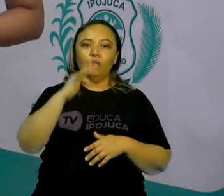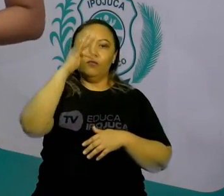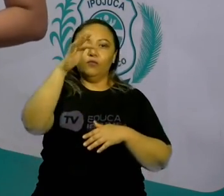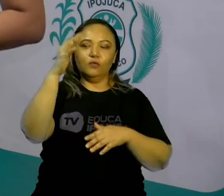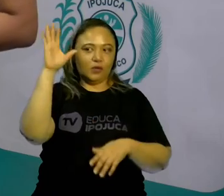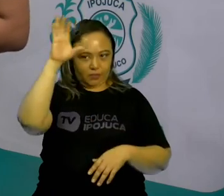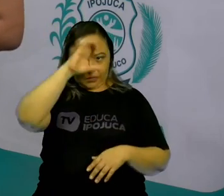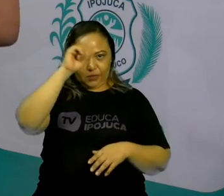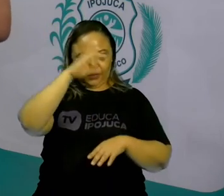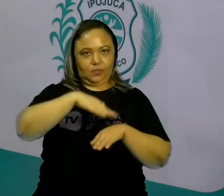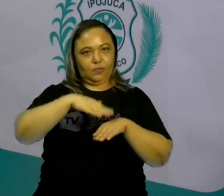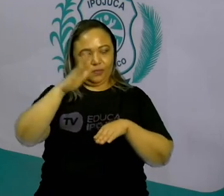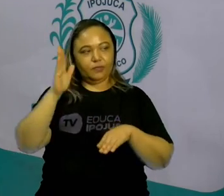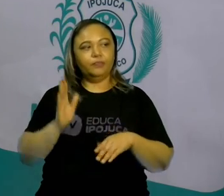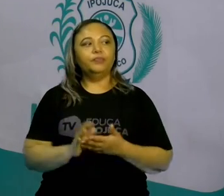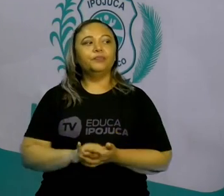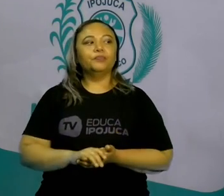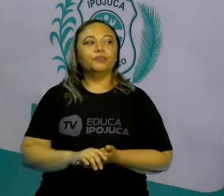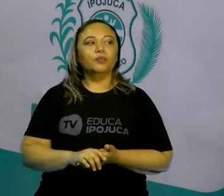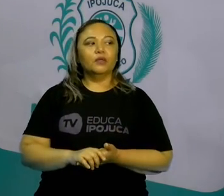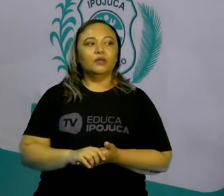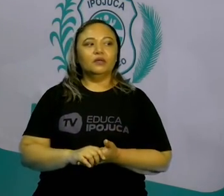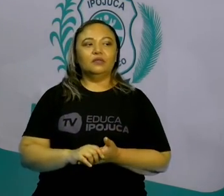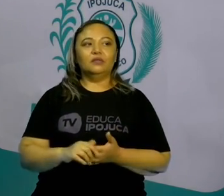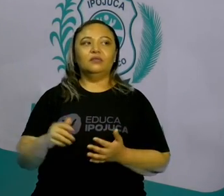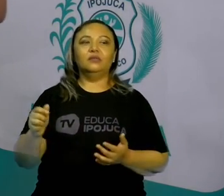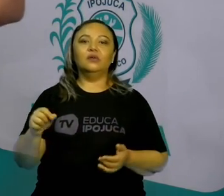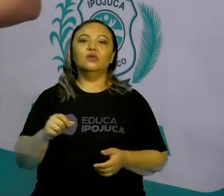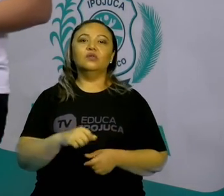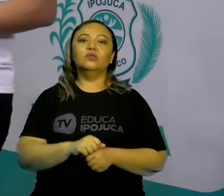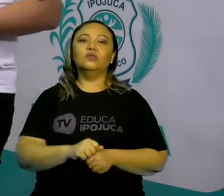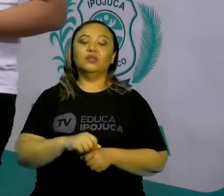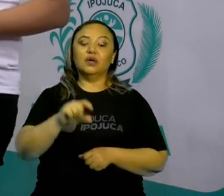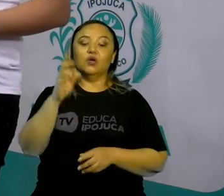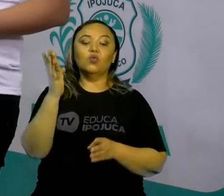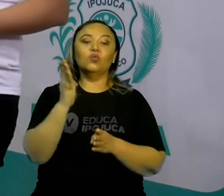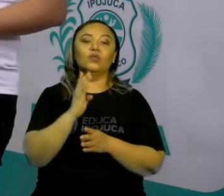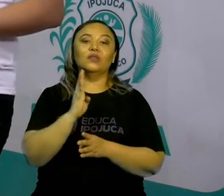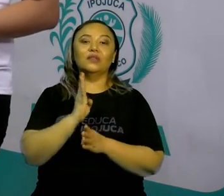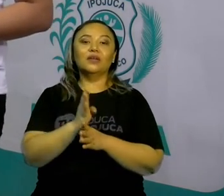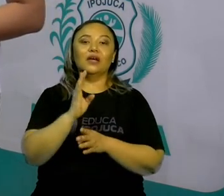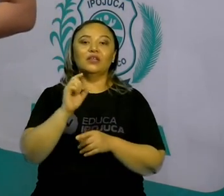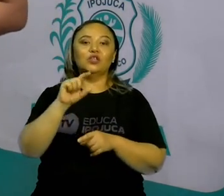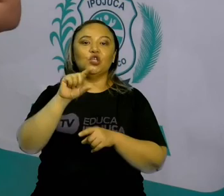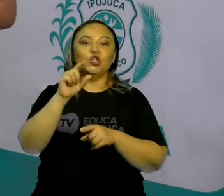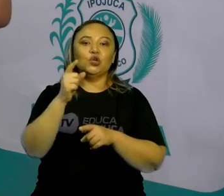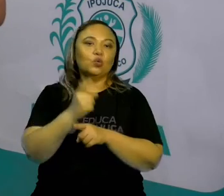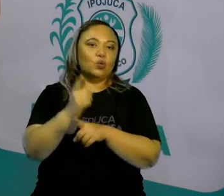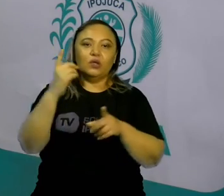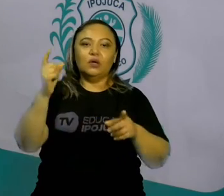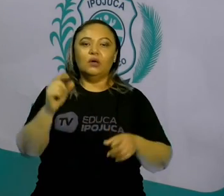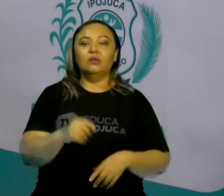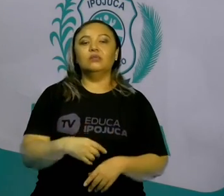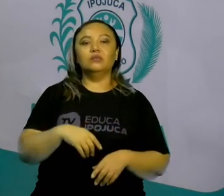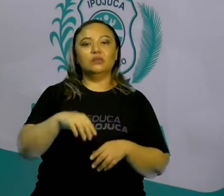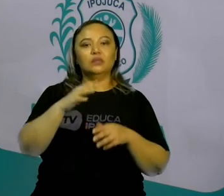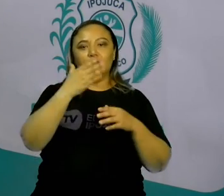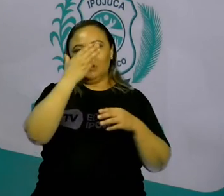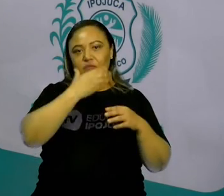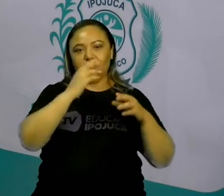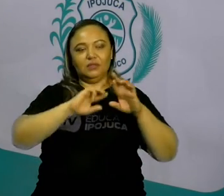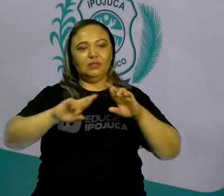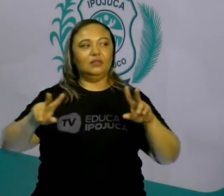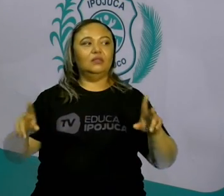equivalentes. Tá bom? Qual a chance de encontrar uma fruta aqui agora? Lembrando, duas